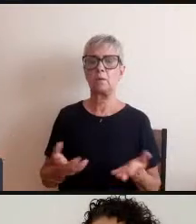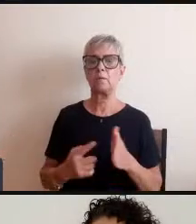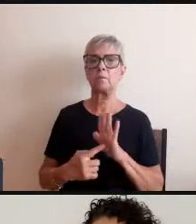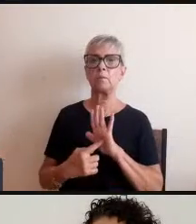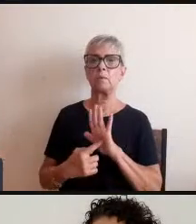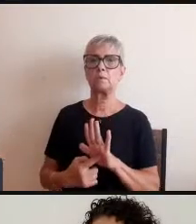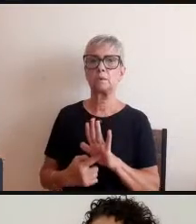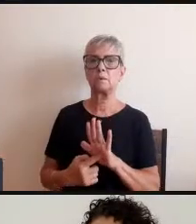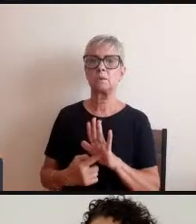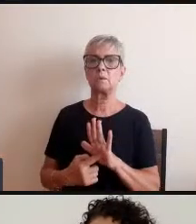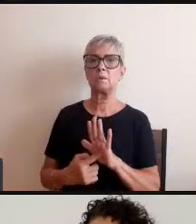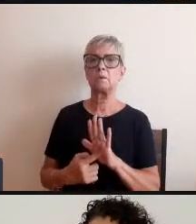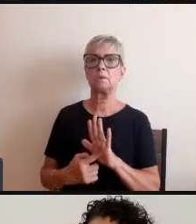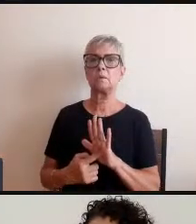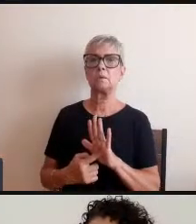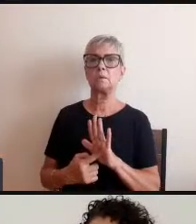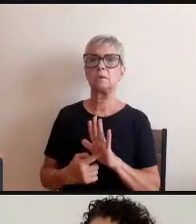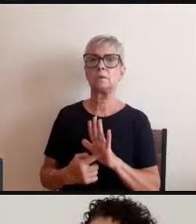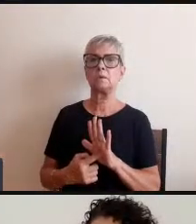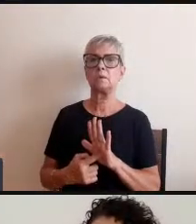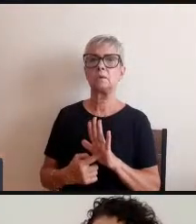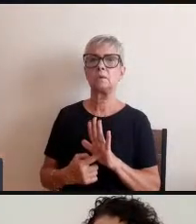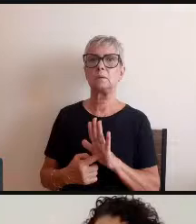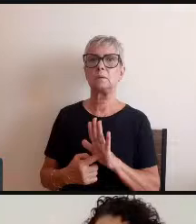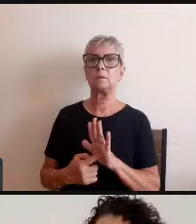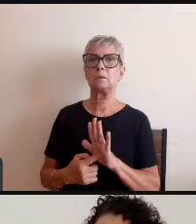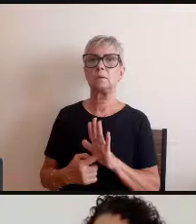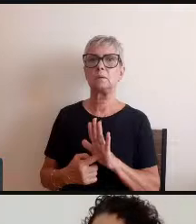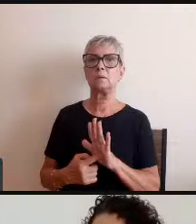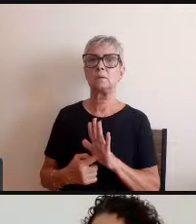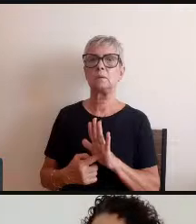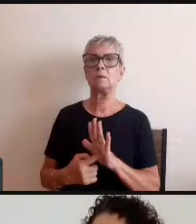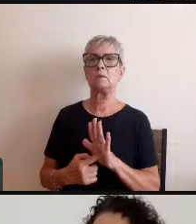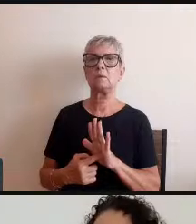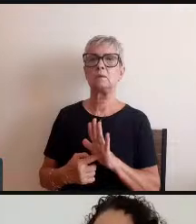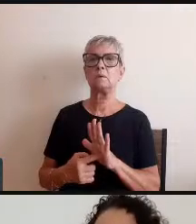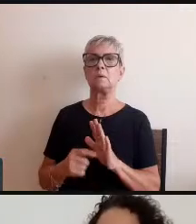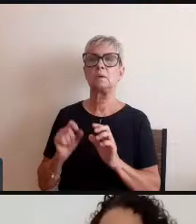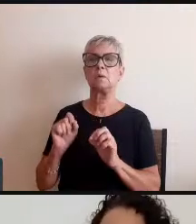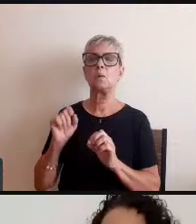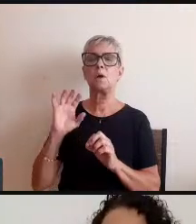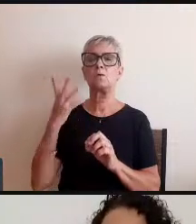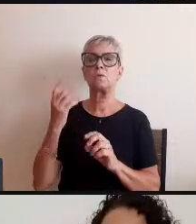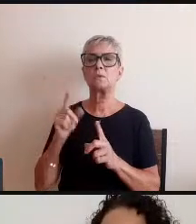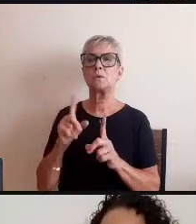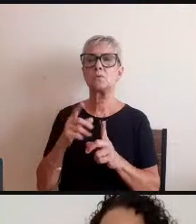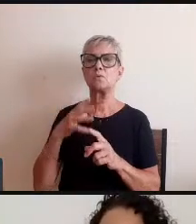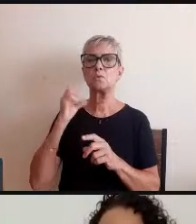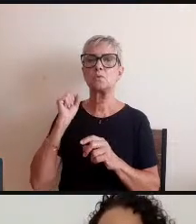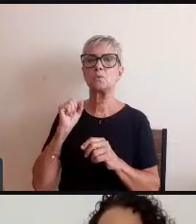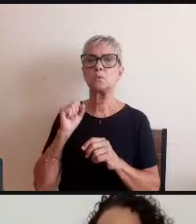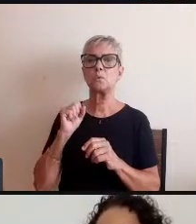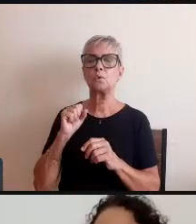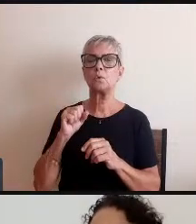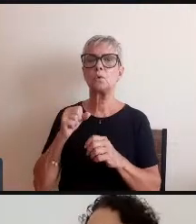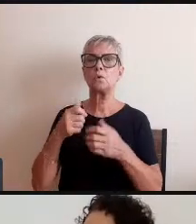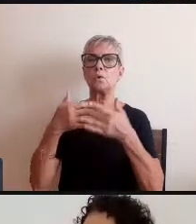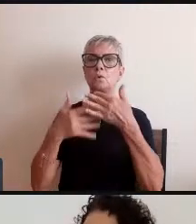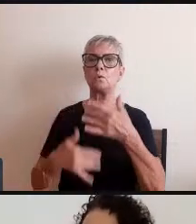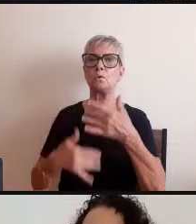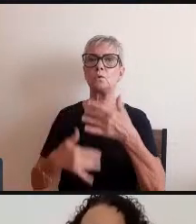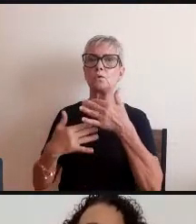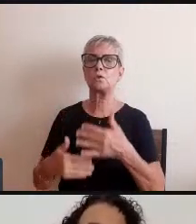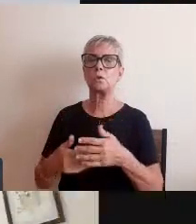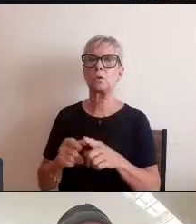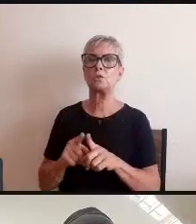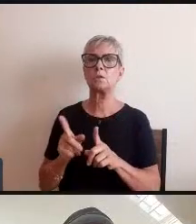tem a Clara pergunta para você acho que você não escutou escrito aqui no chat não era